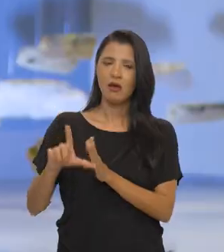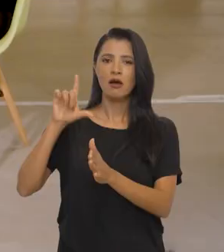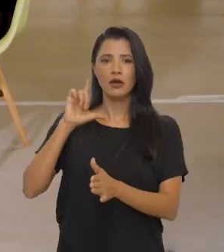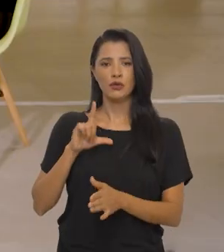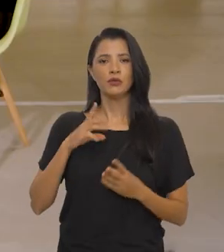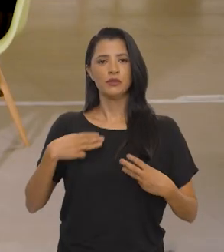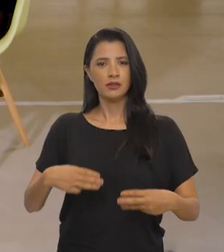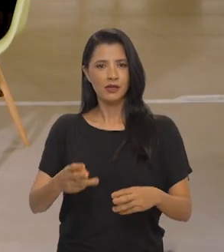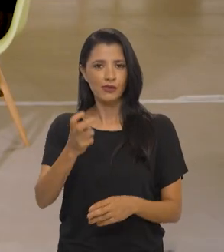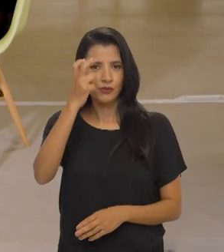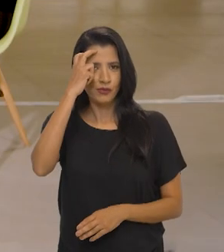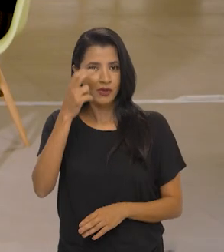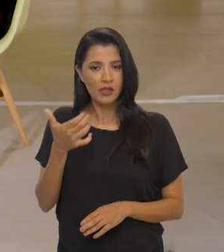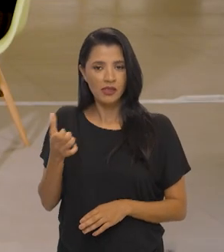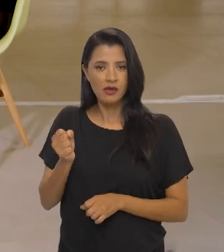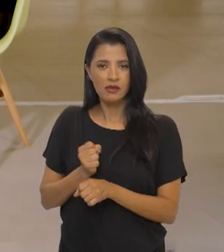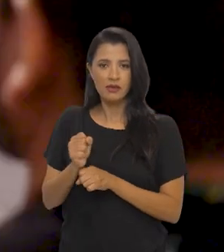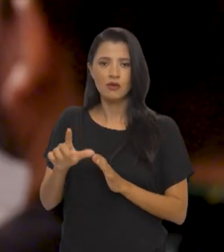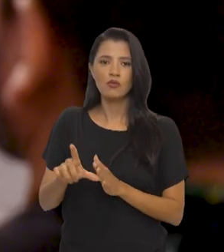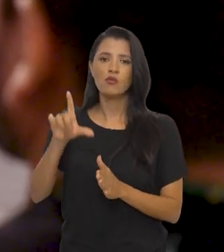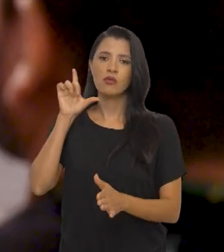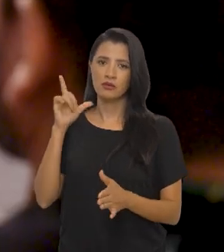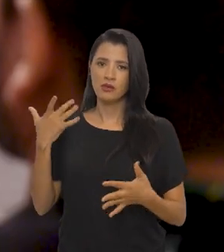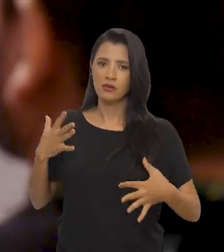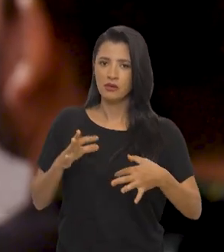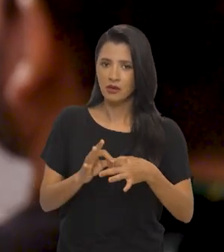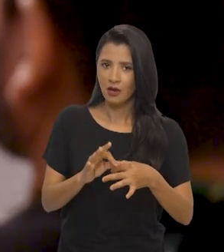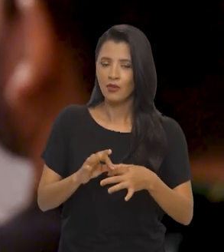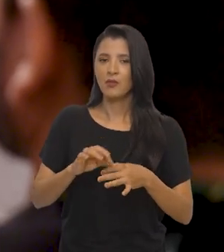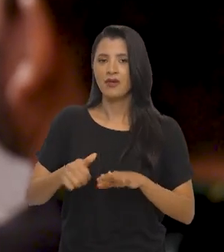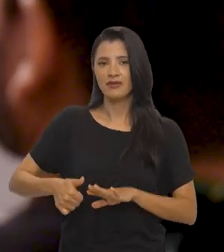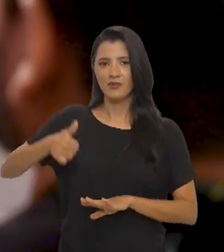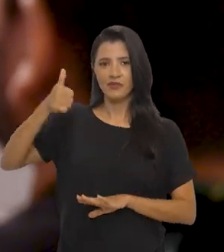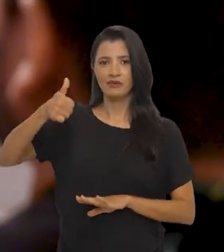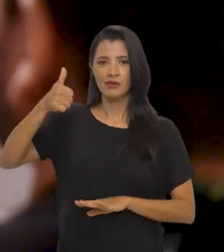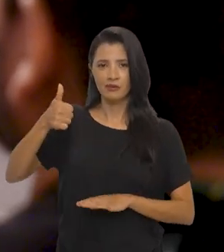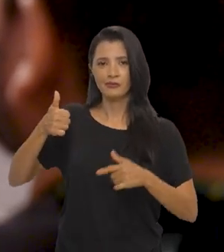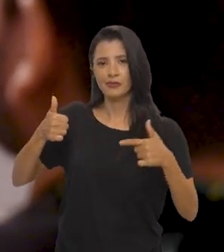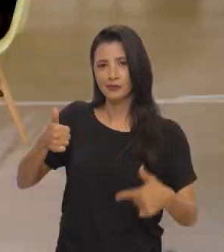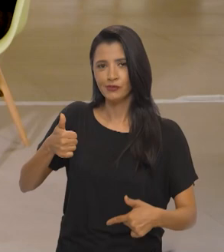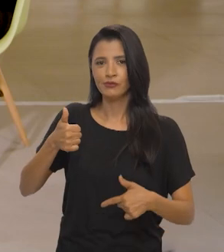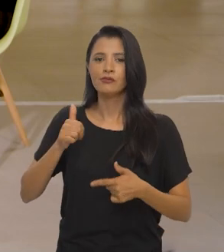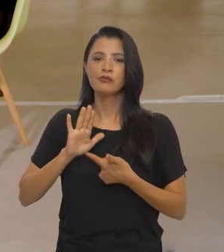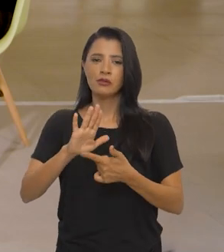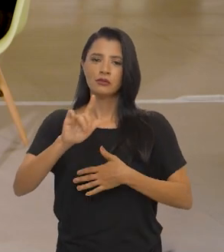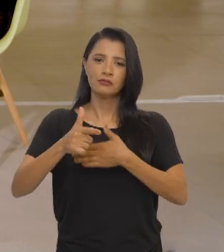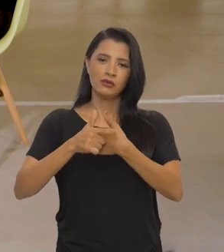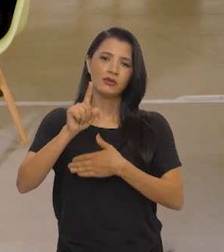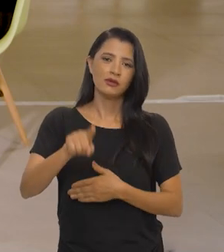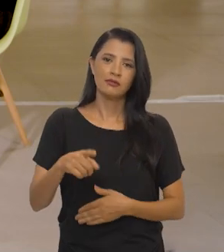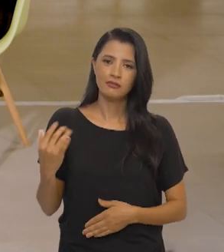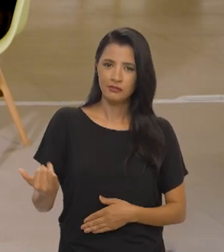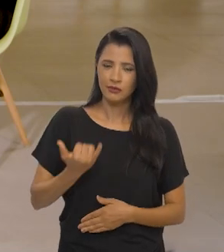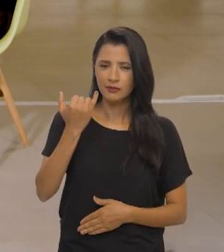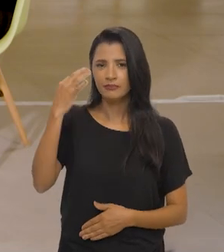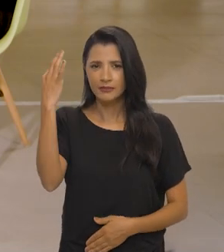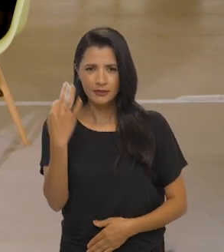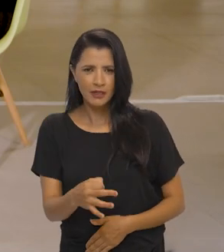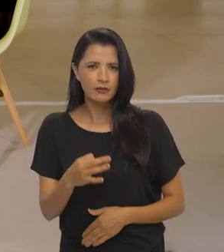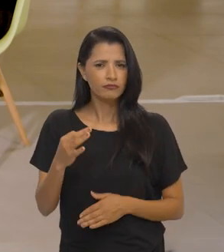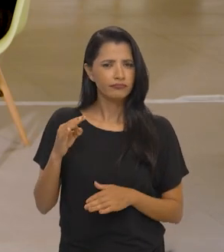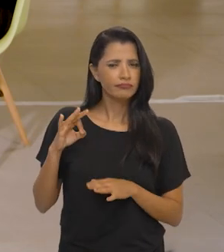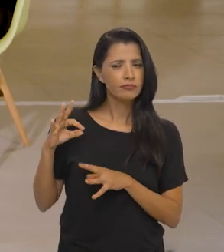da Cultura. Ela tem 10 anos antes do Ministério, é ligada a ele, mas é mais antiga. Isso mostra o papel importante.